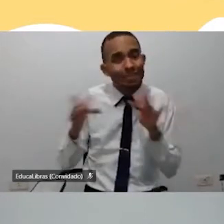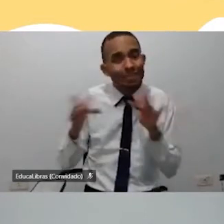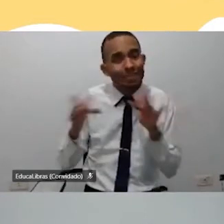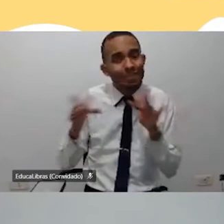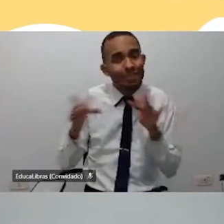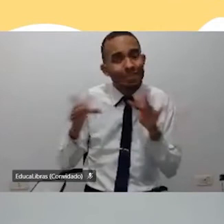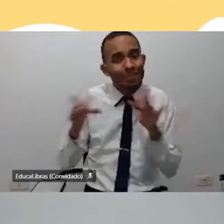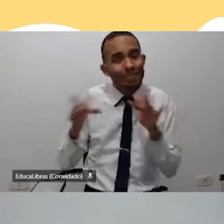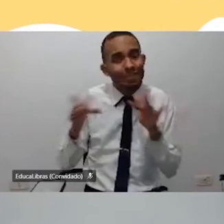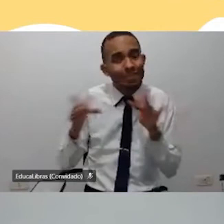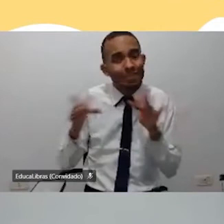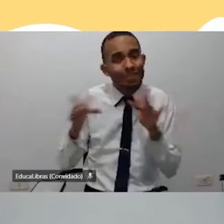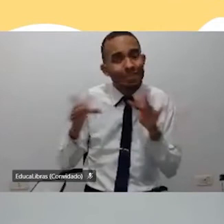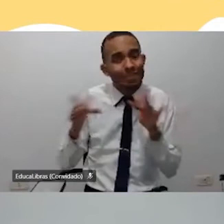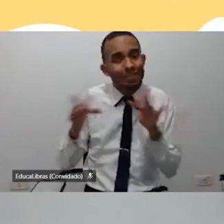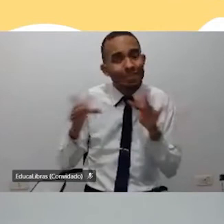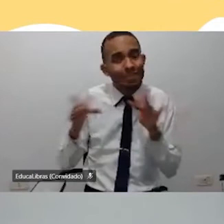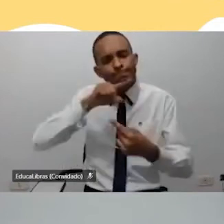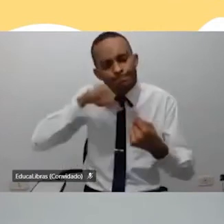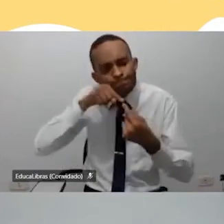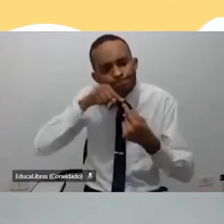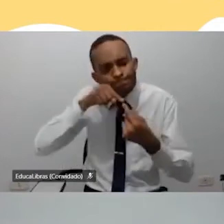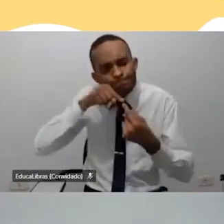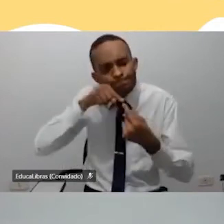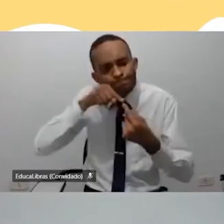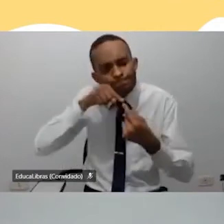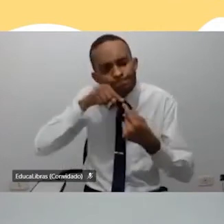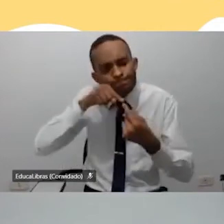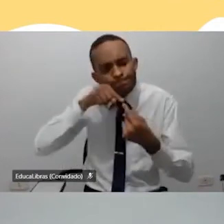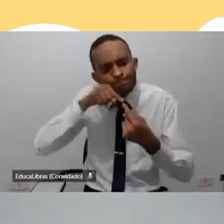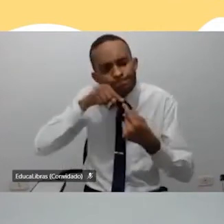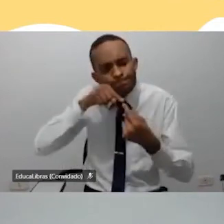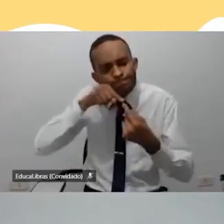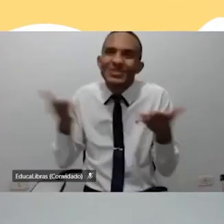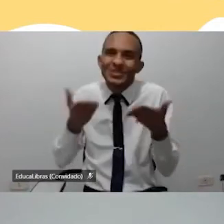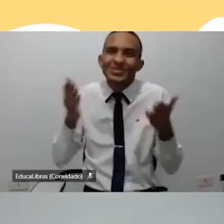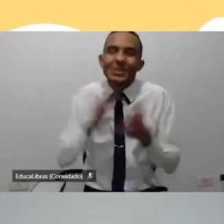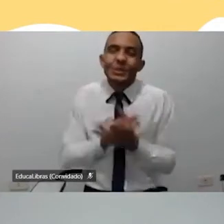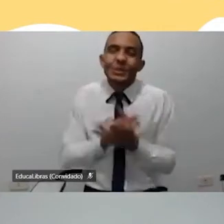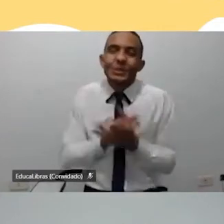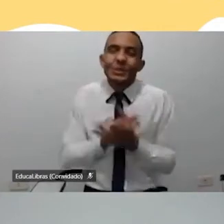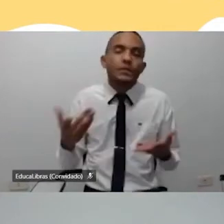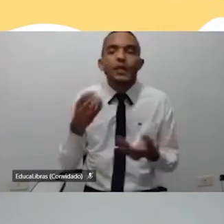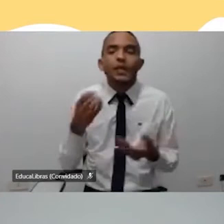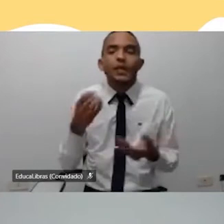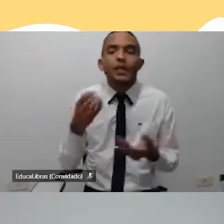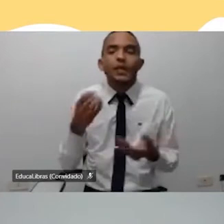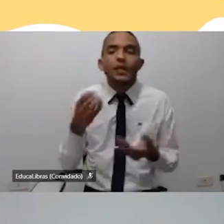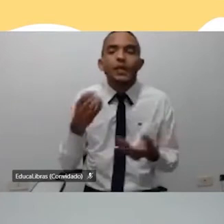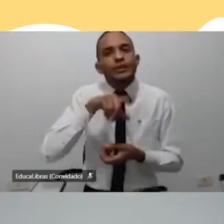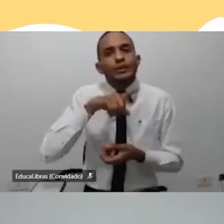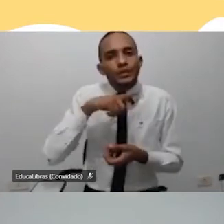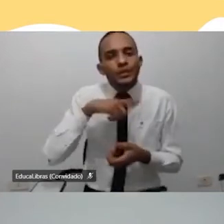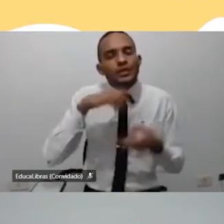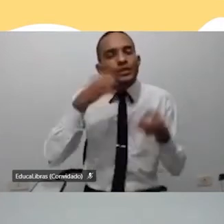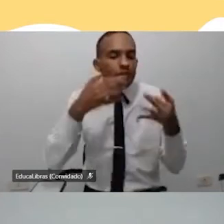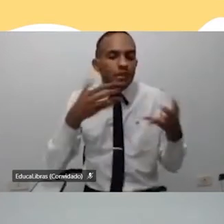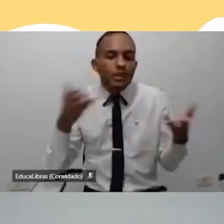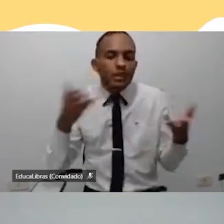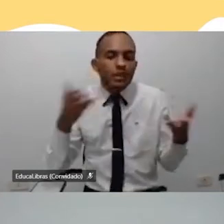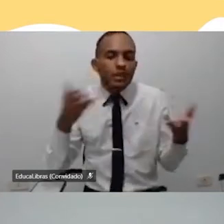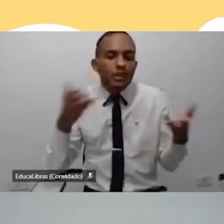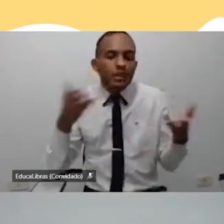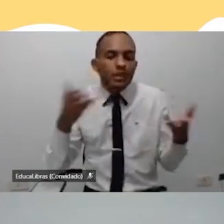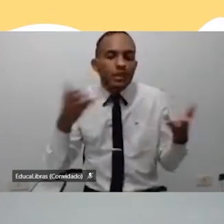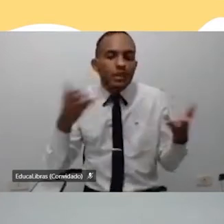essas coisas que a gente fez trouxeram impacto para a nossa vida até hoje. E eu acho que é muito bom a gente trazer eles para o